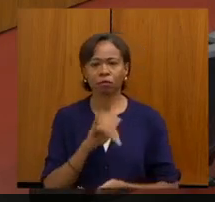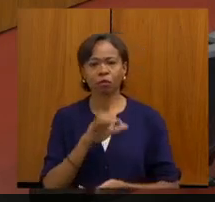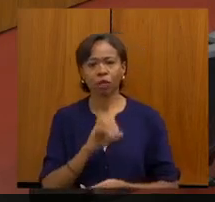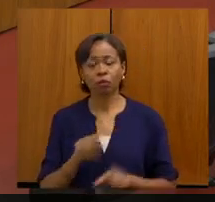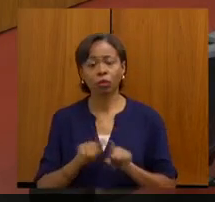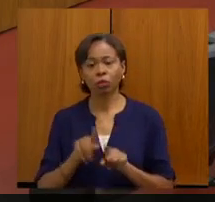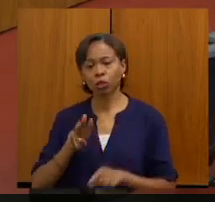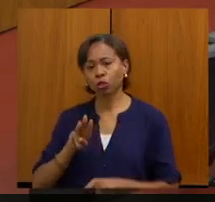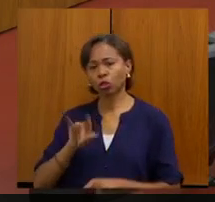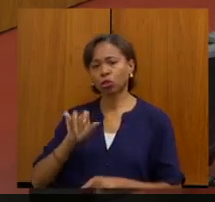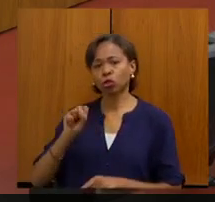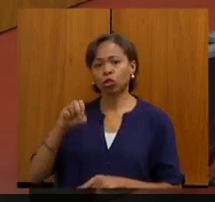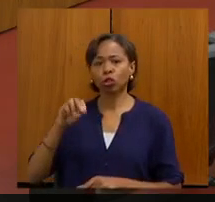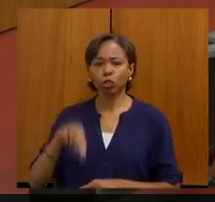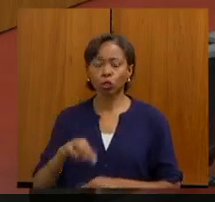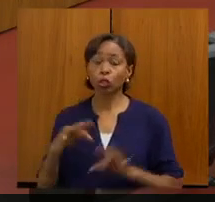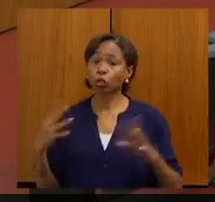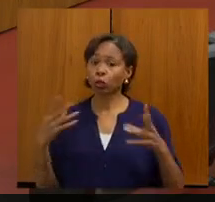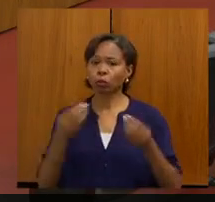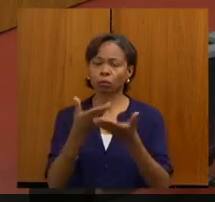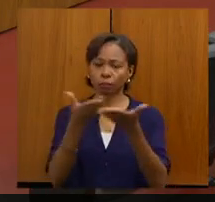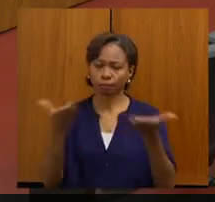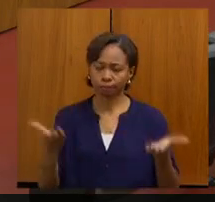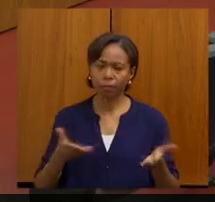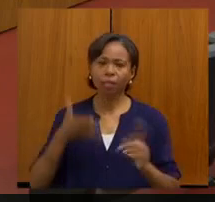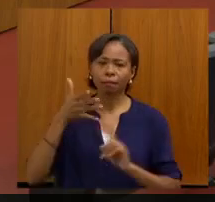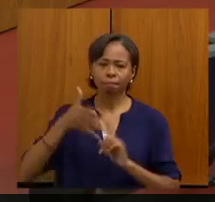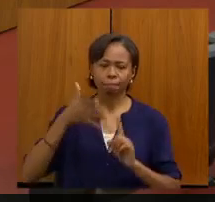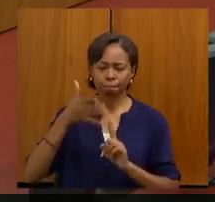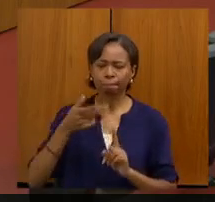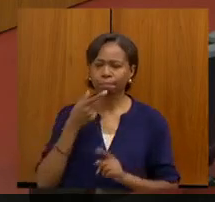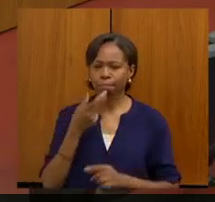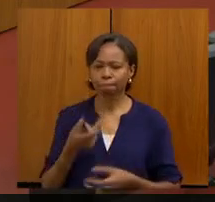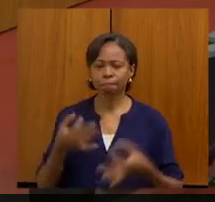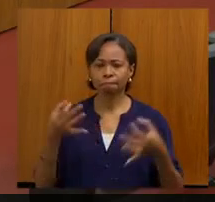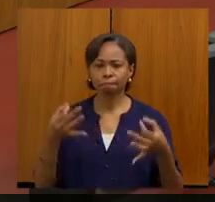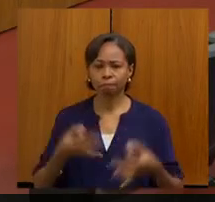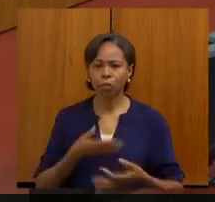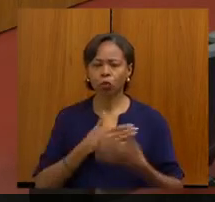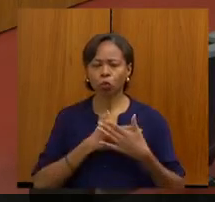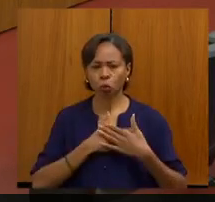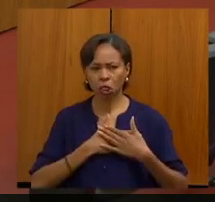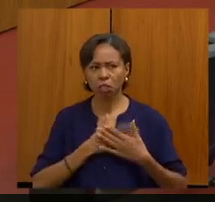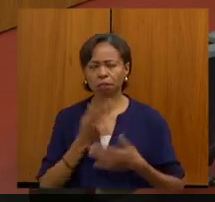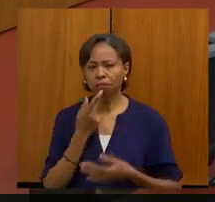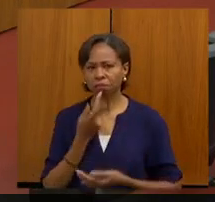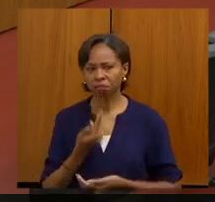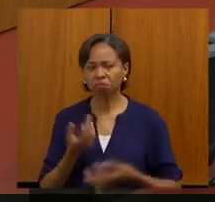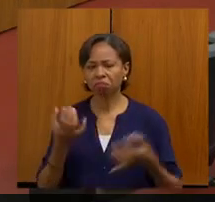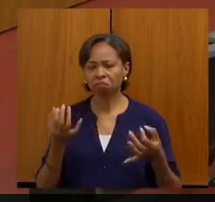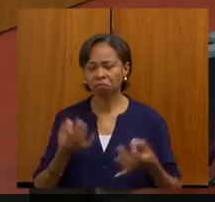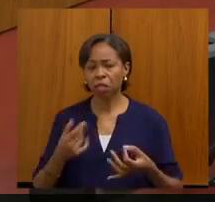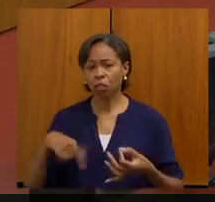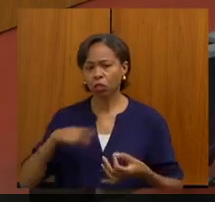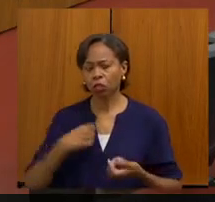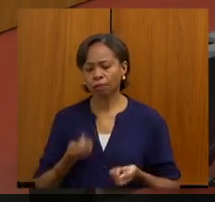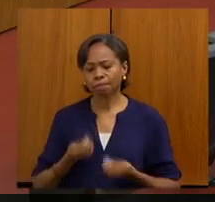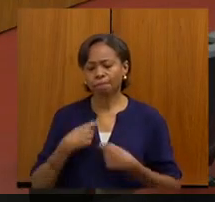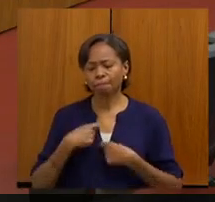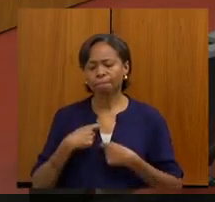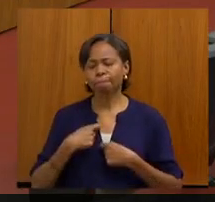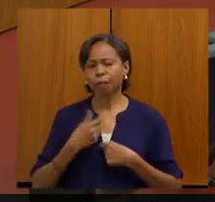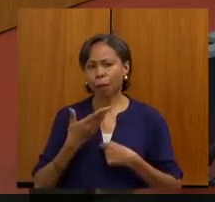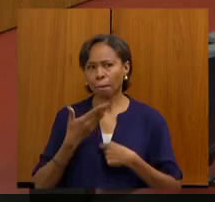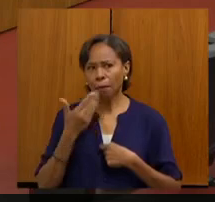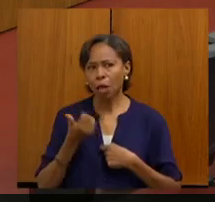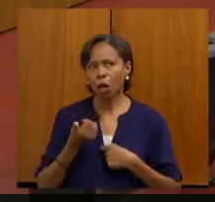trabalhos de hoje e a todos os convidados que aqui falaram muito bem, falando do coração e isso nos motiva a trabalhar ainda mais